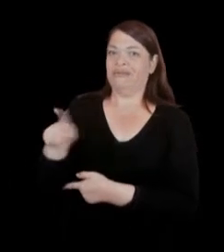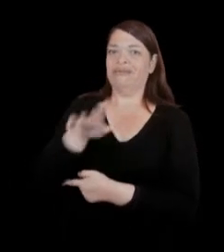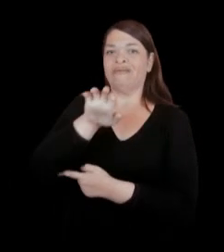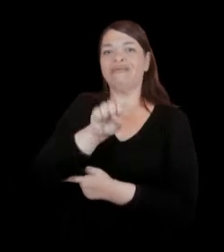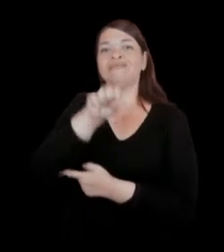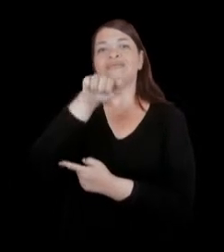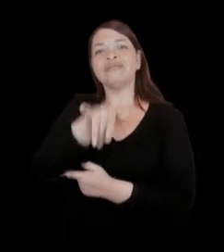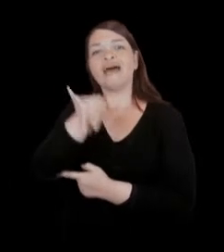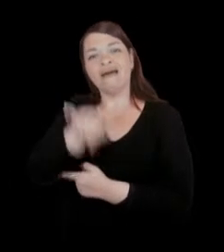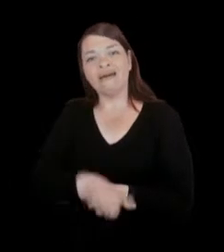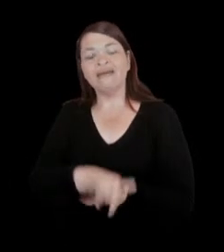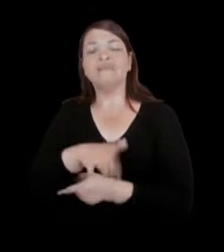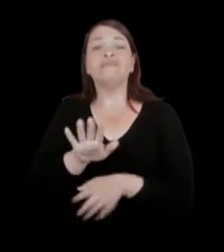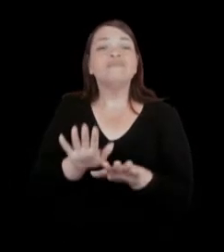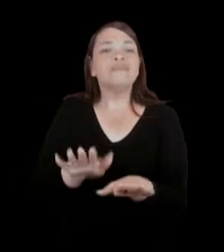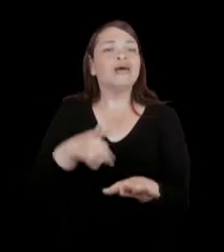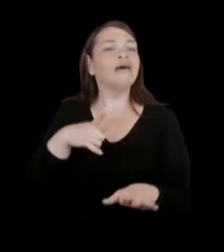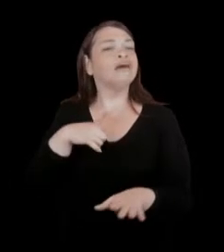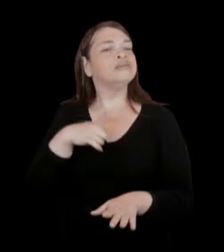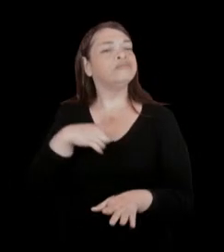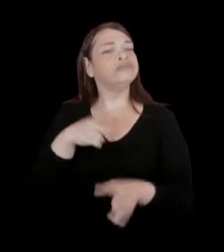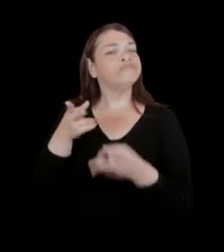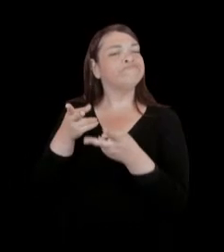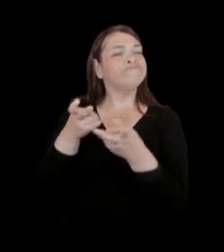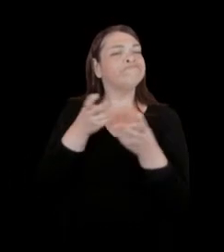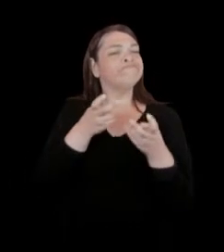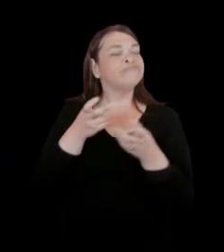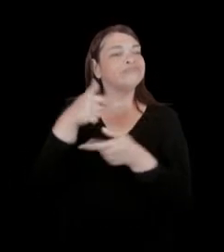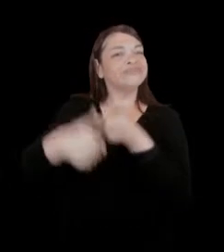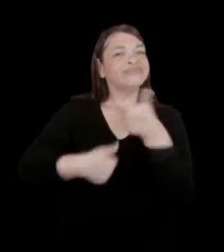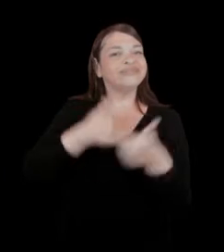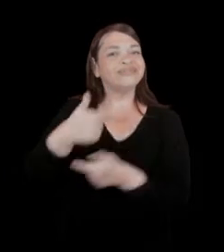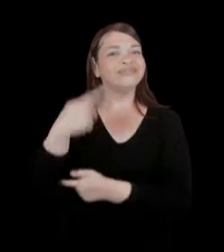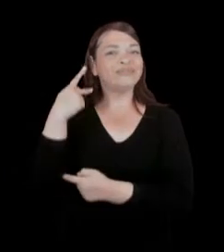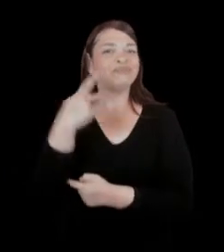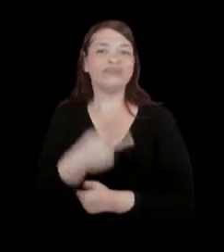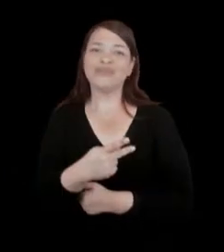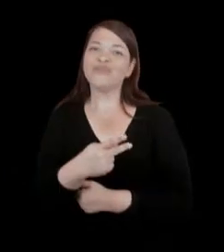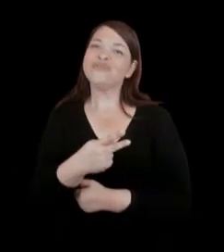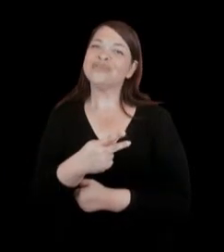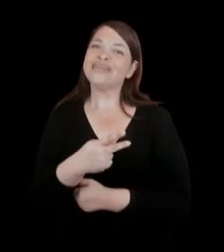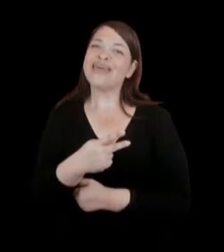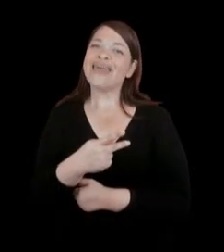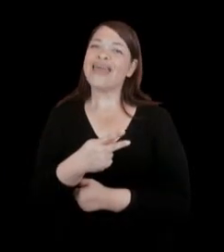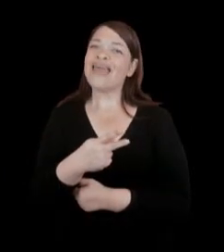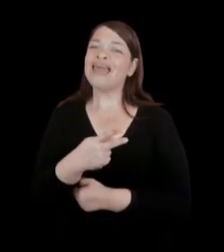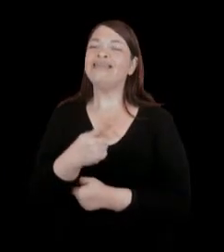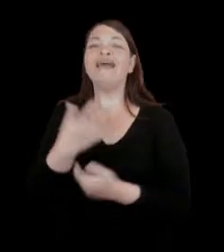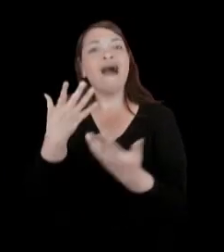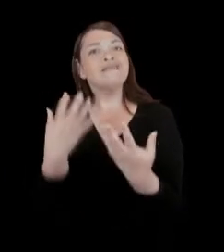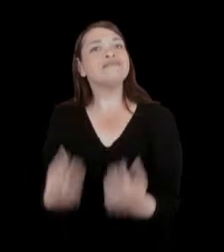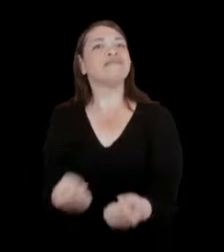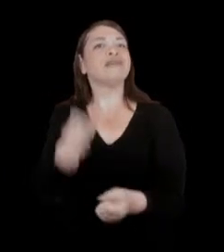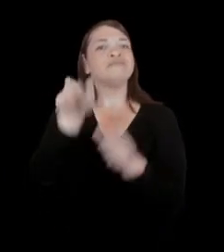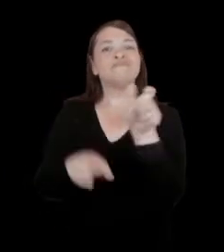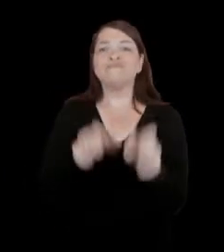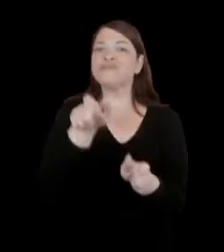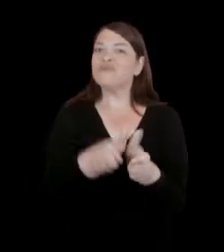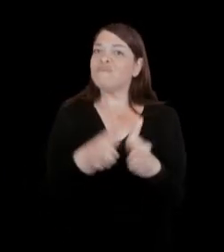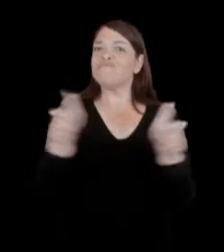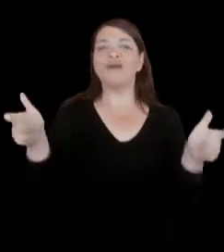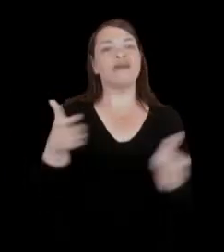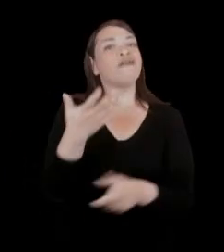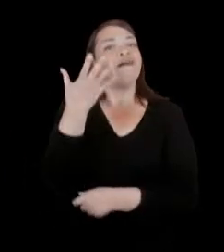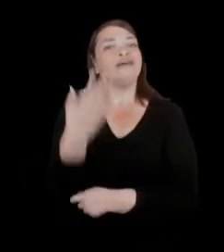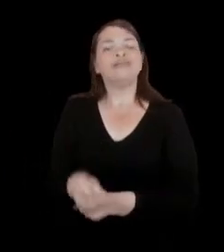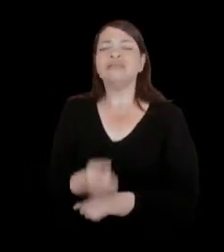mas eu tenho a impressão de que ele tem um trabalho de baixíssima rejeição por público em geral. É muito